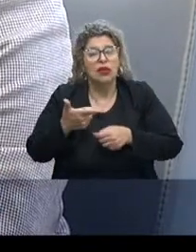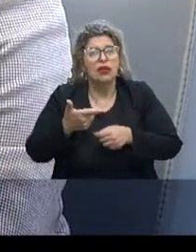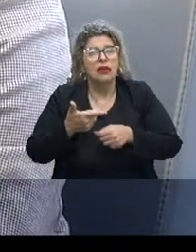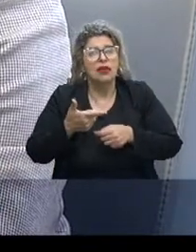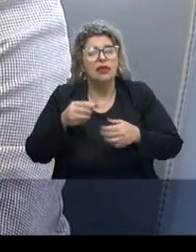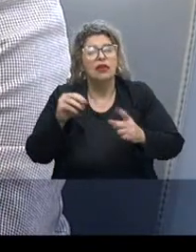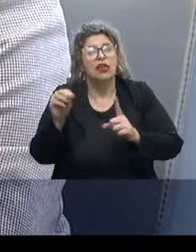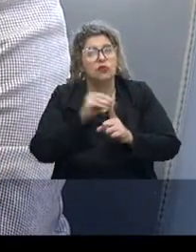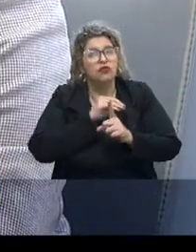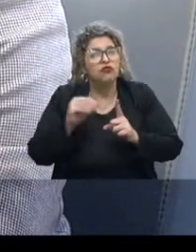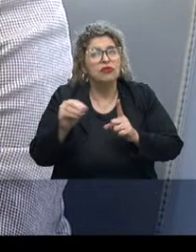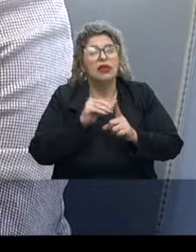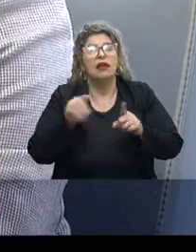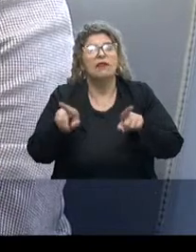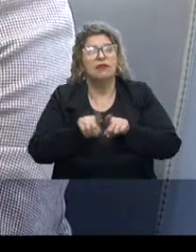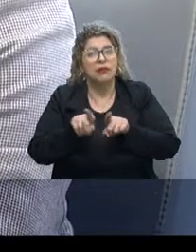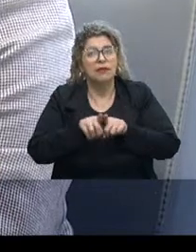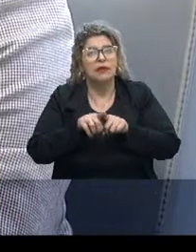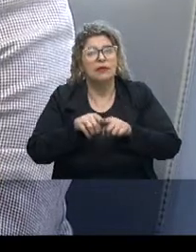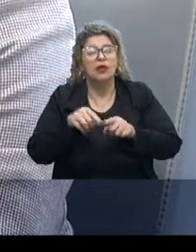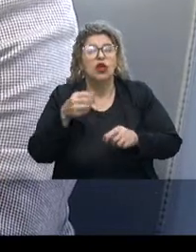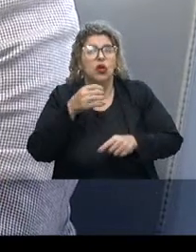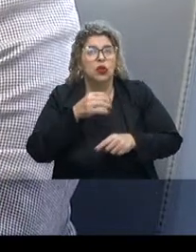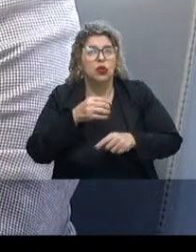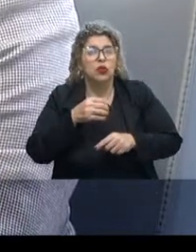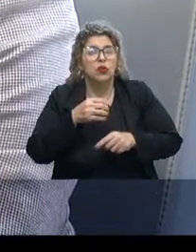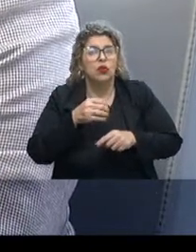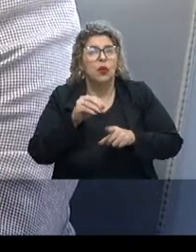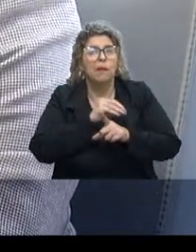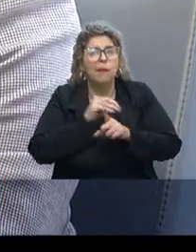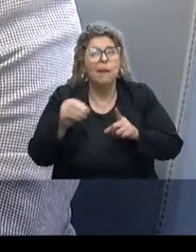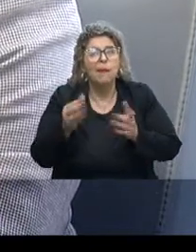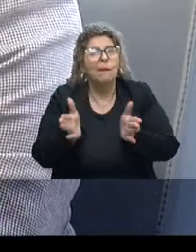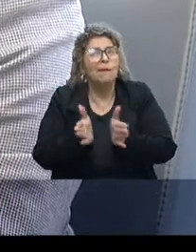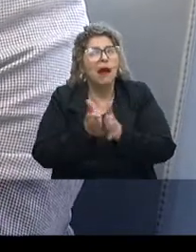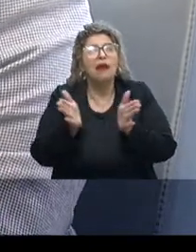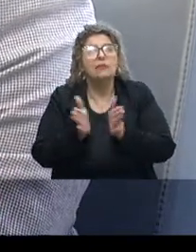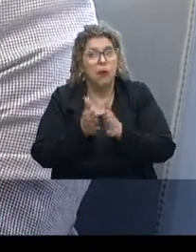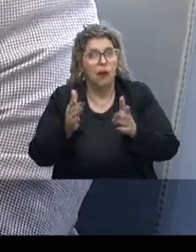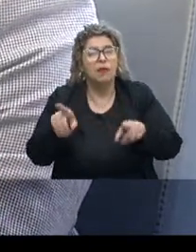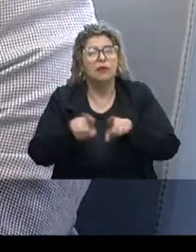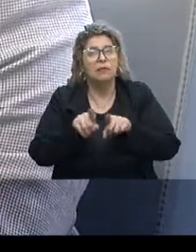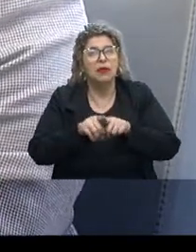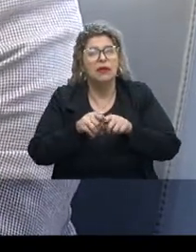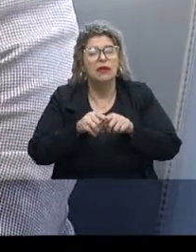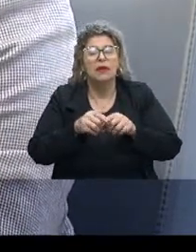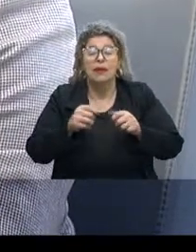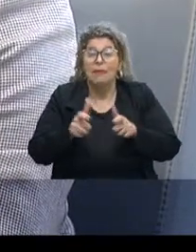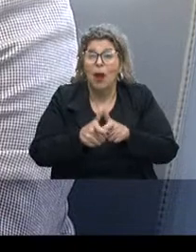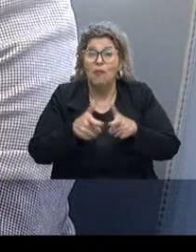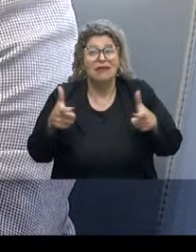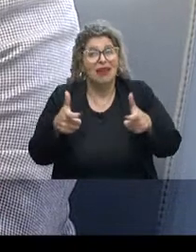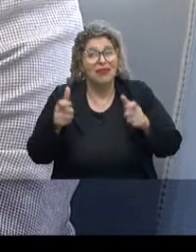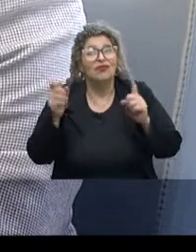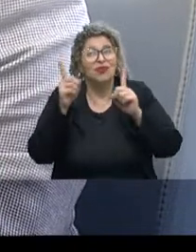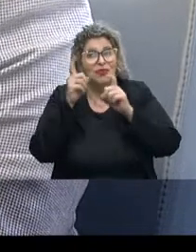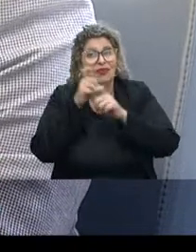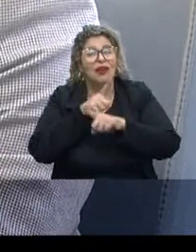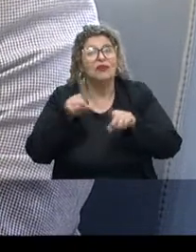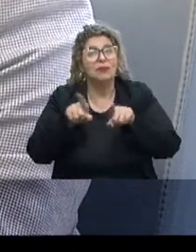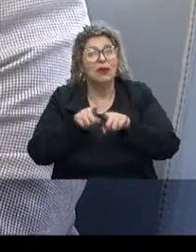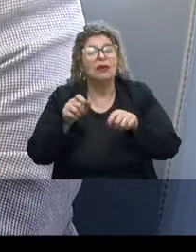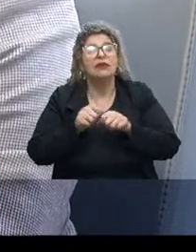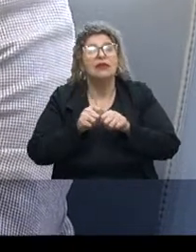remuneratoriamente falando. Ou seja, na baixa renda, no povo mais pobre, aumentou ainda mais a dificuldade de renda e,